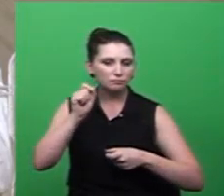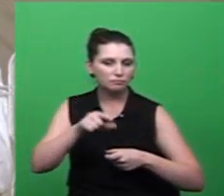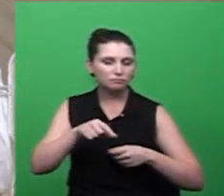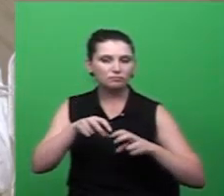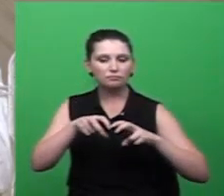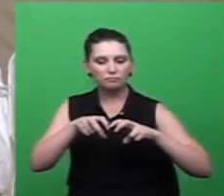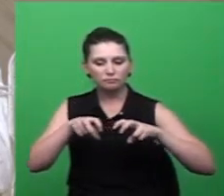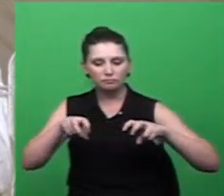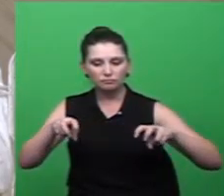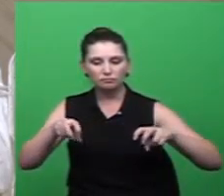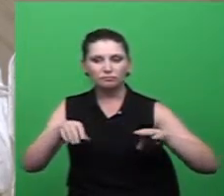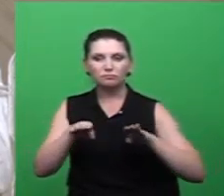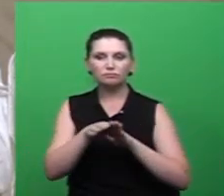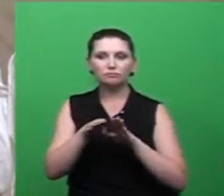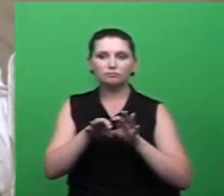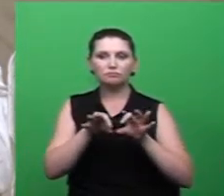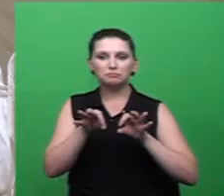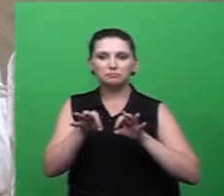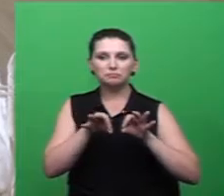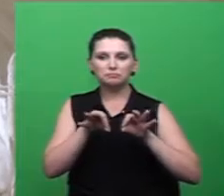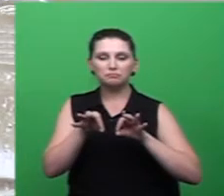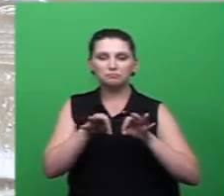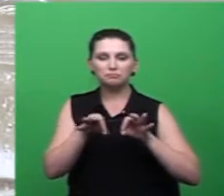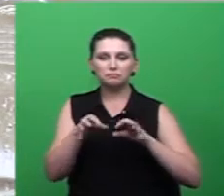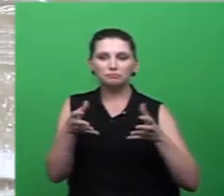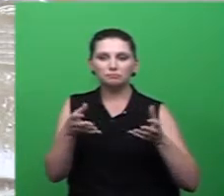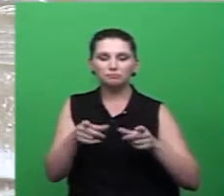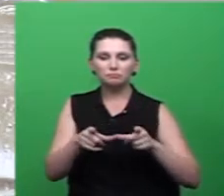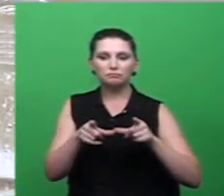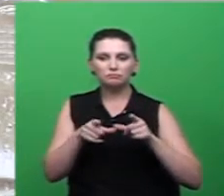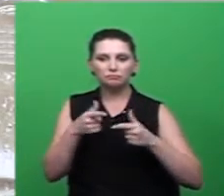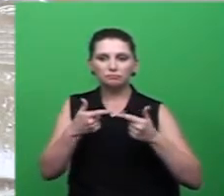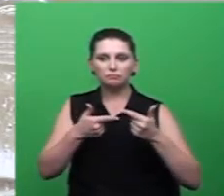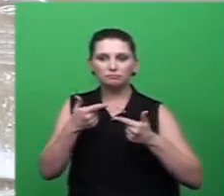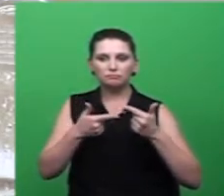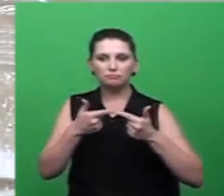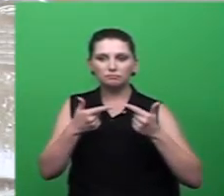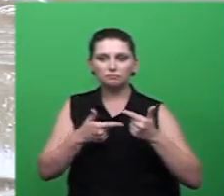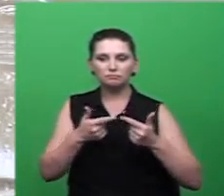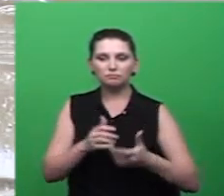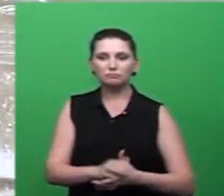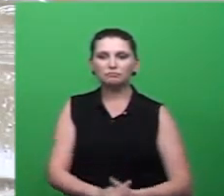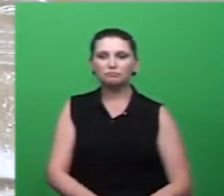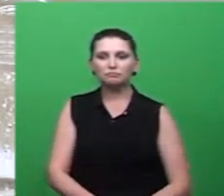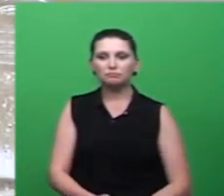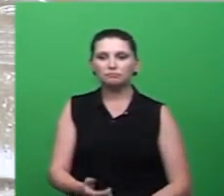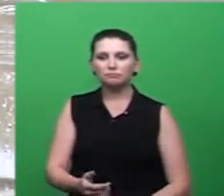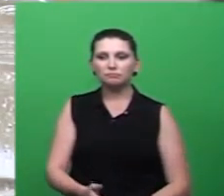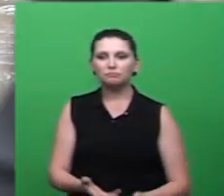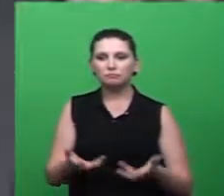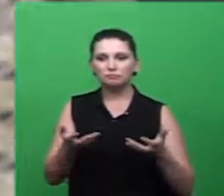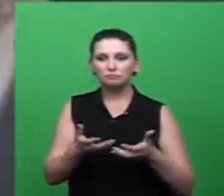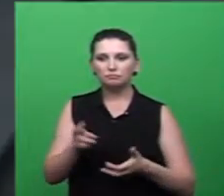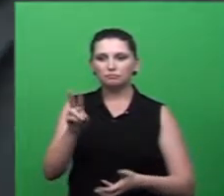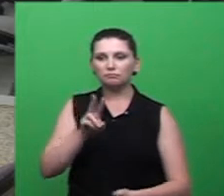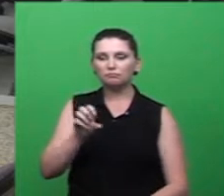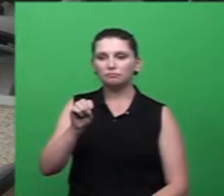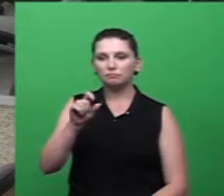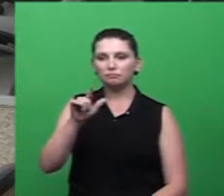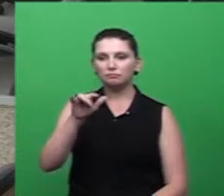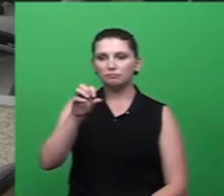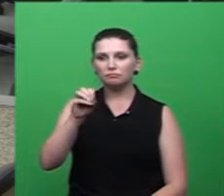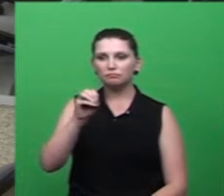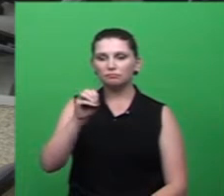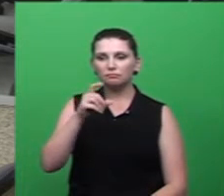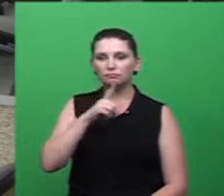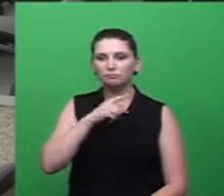infantil e limpeza dos matos. O requerimento está em discussão. Com a palavra, o vereador Salésio Lima.